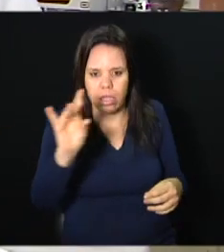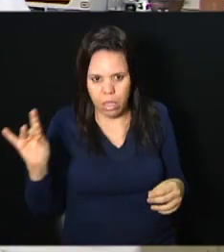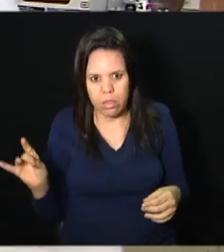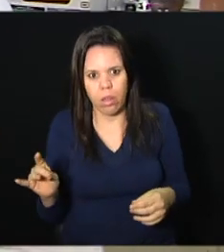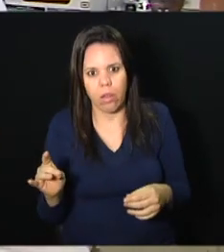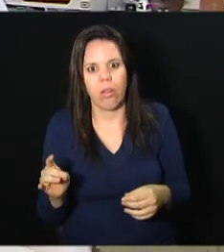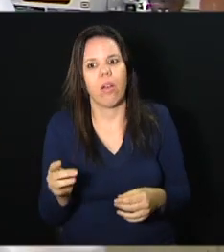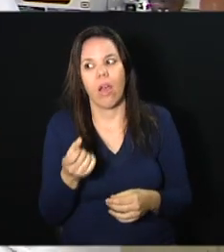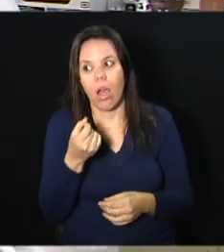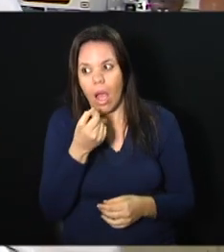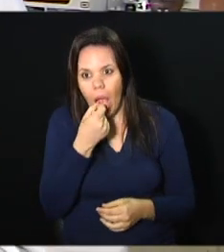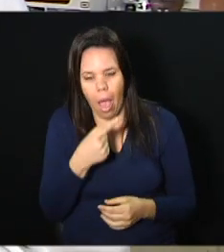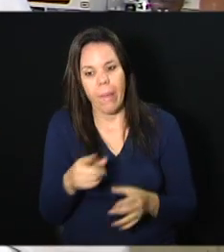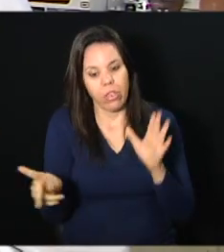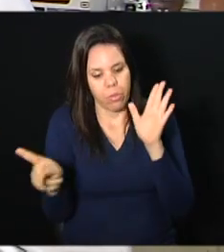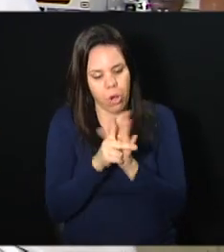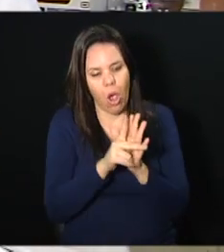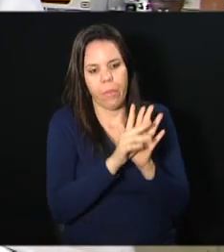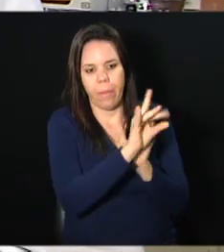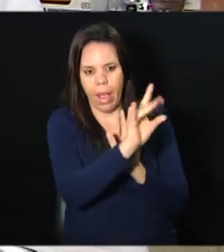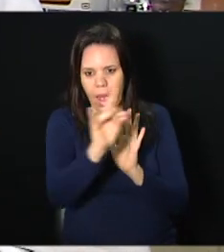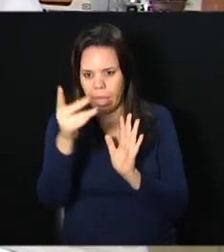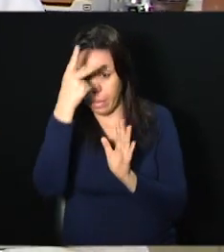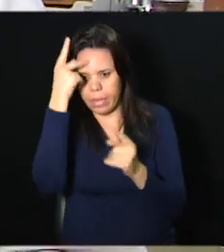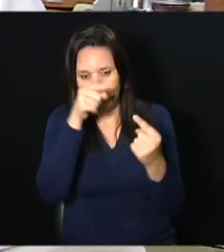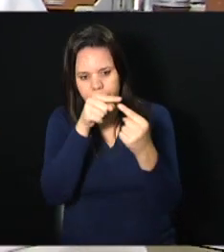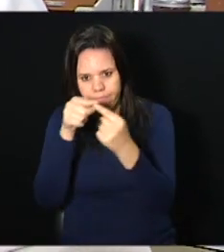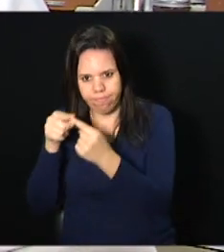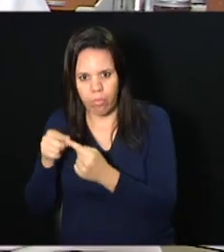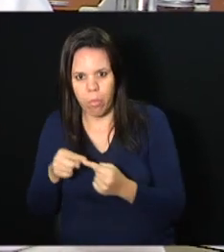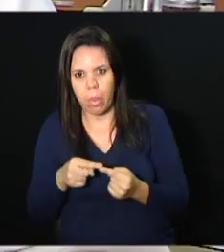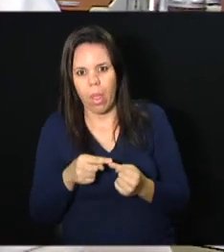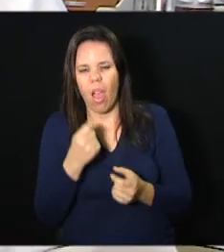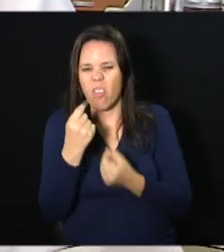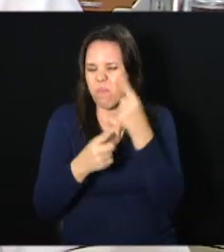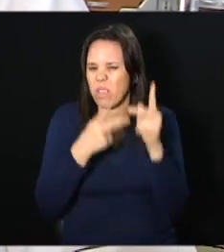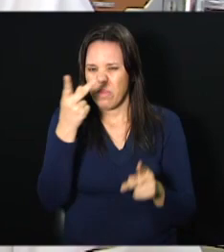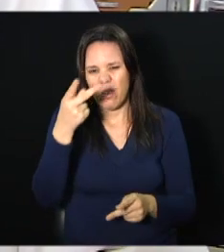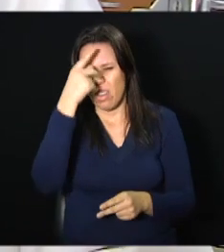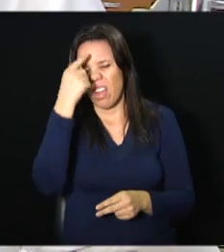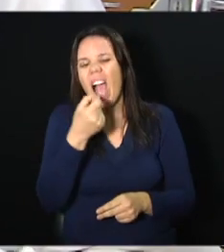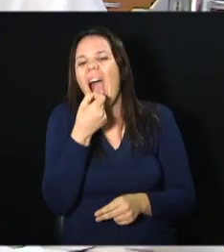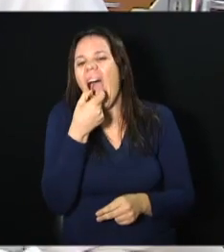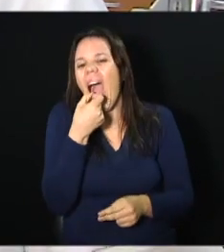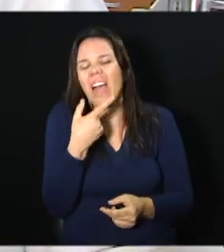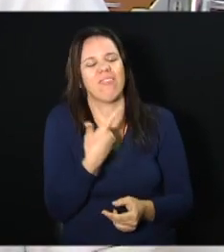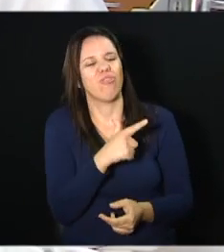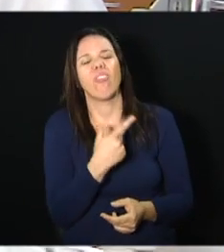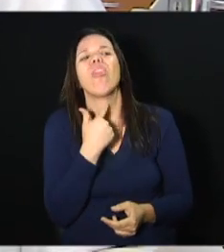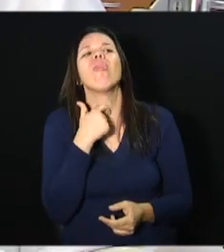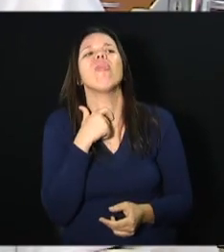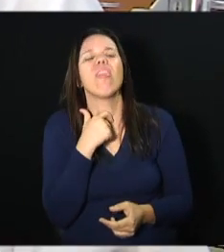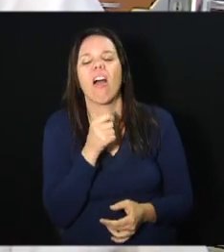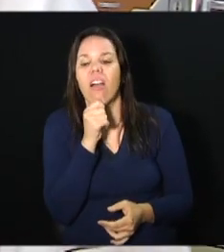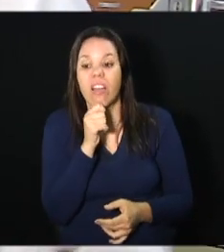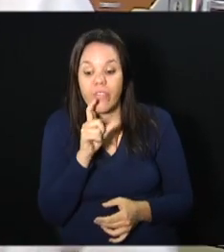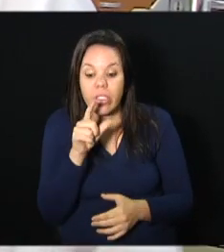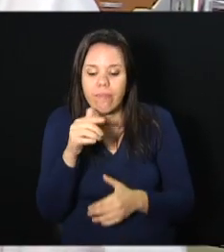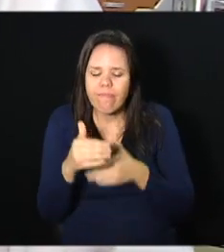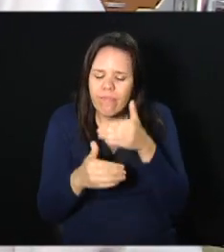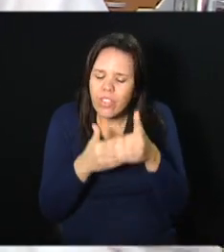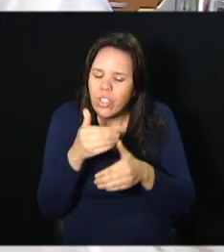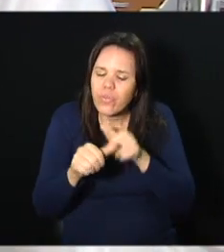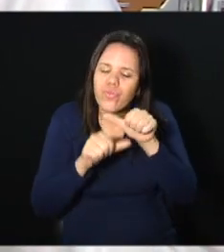personalizado. Eu vi que tinha muitas pessoas que não engolem cápsula e comprimido. Então, a gente foi desenvolvendo outras